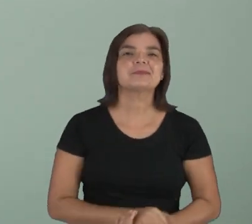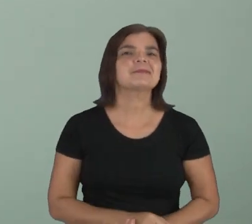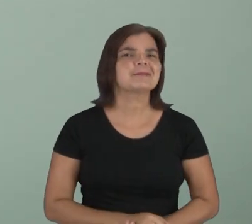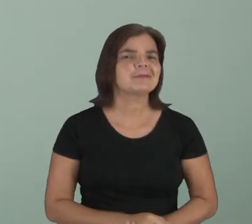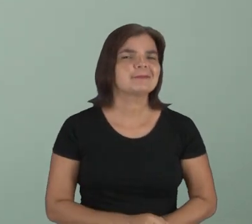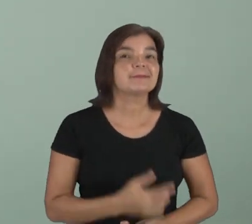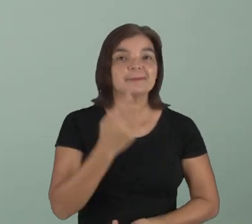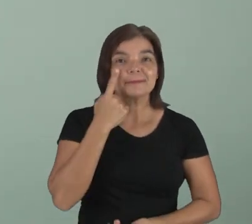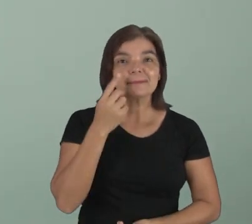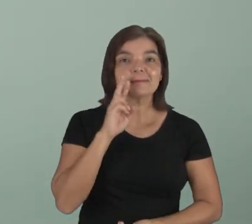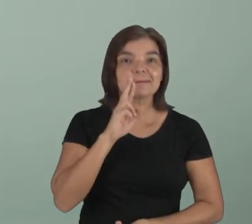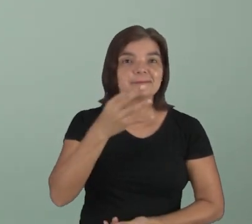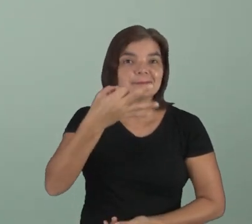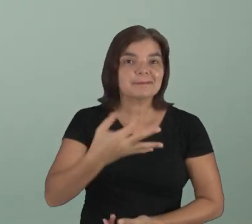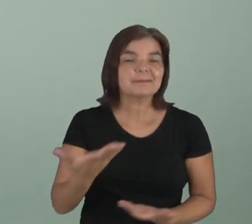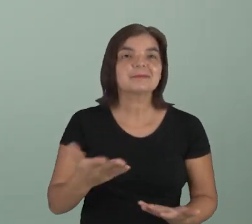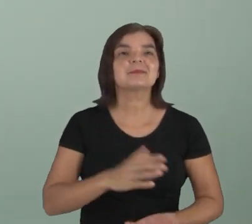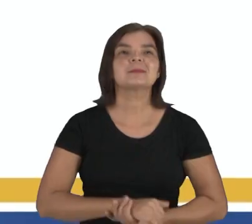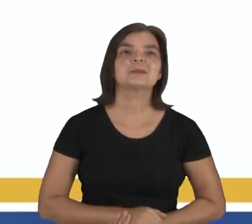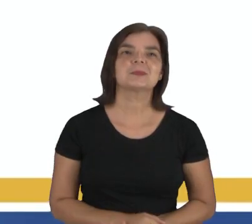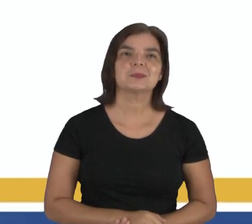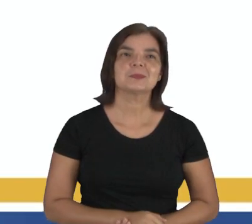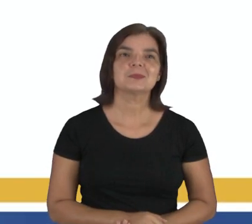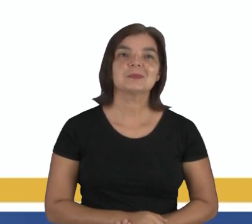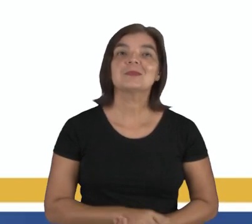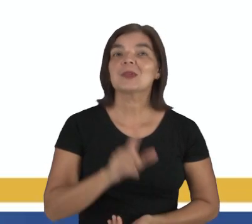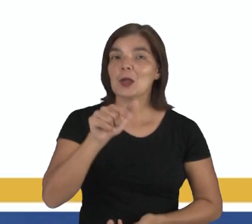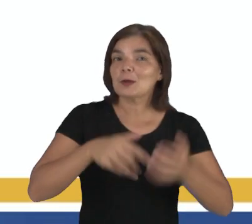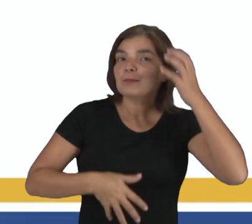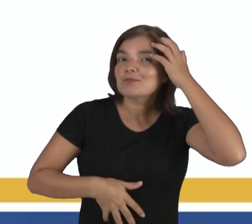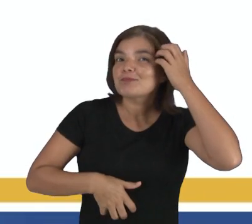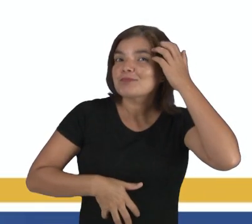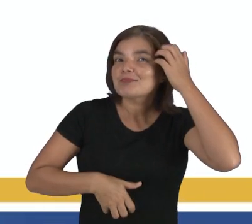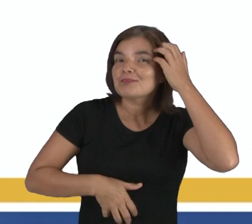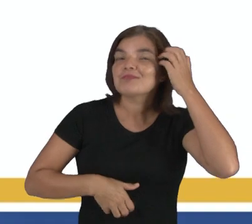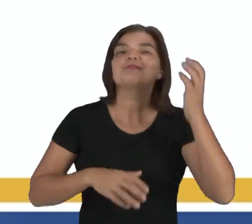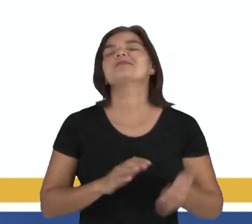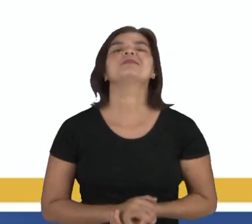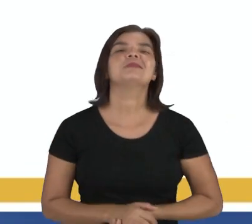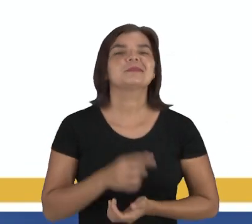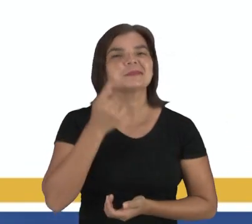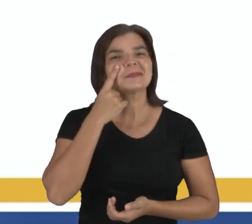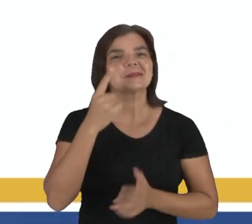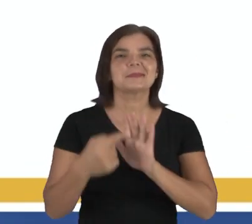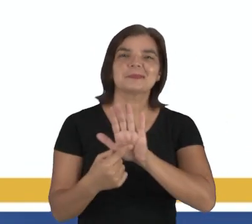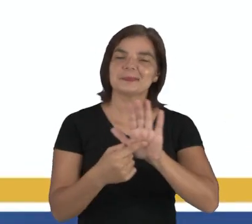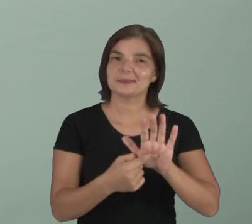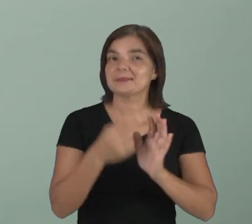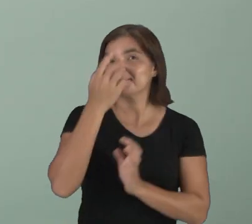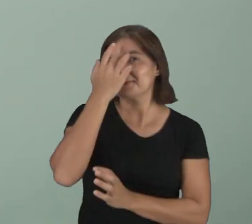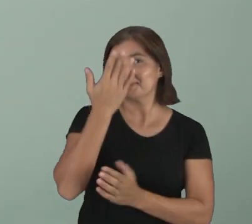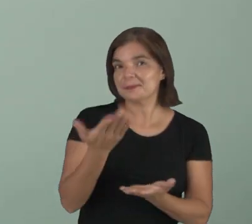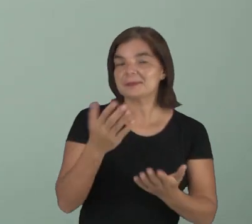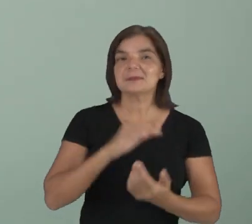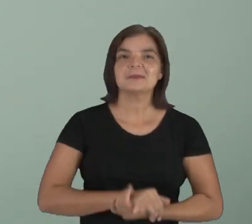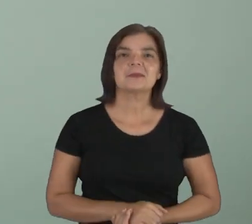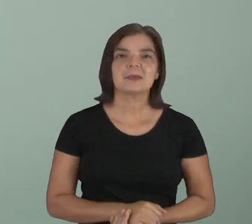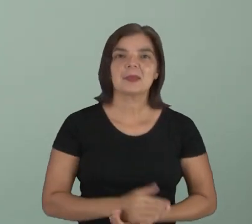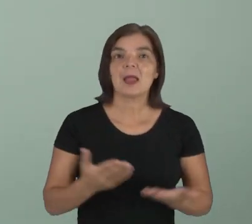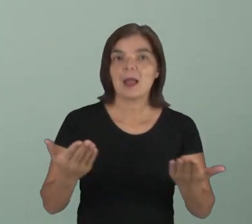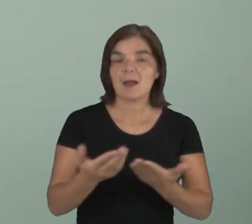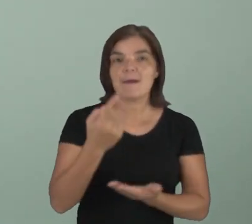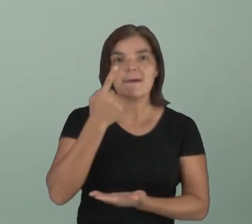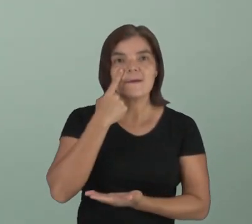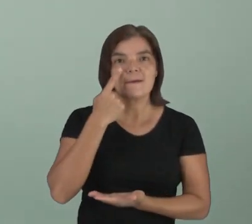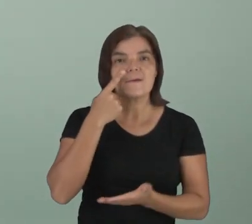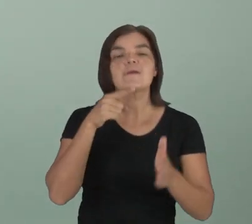E aí, vamos conferir a nossa resposta? É um macaco? Isso era evidente. Ficou muito fácil. Agora nós